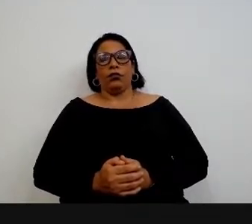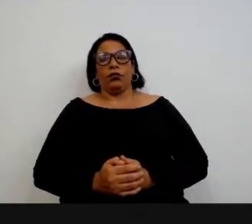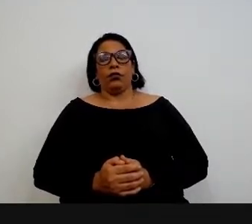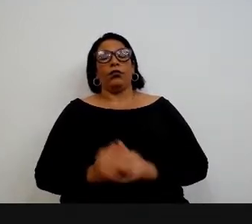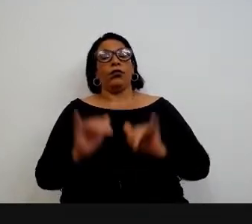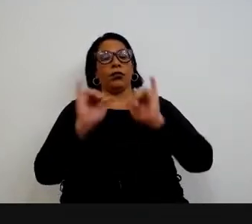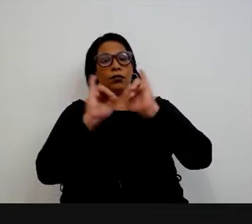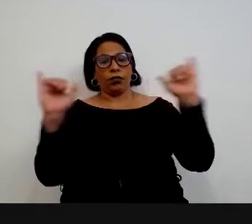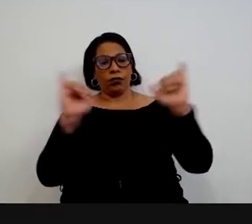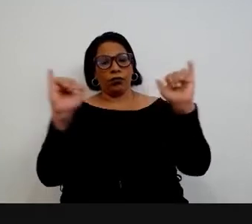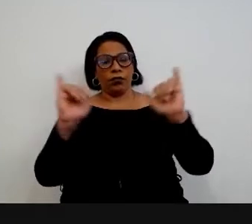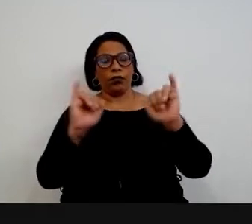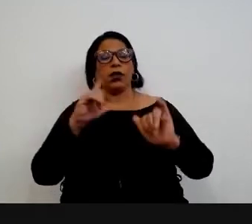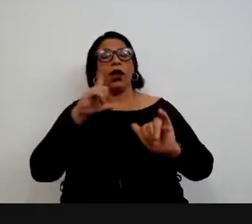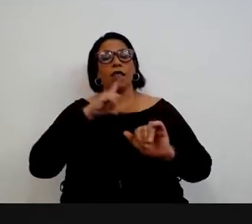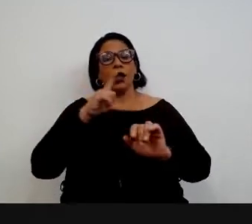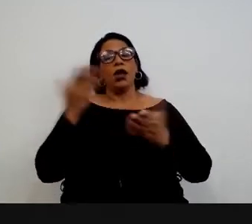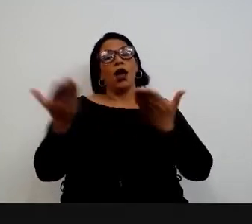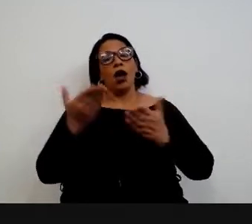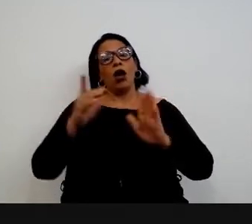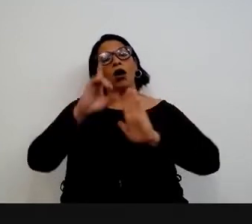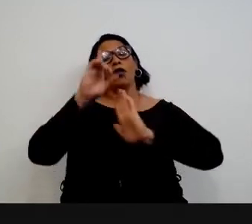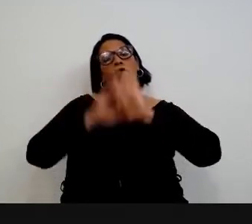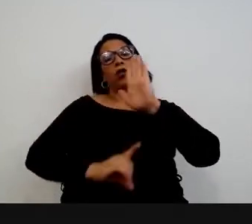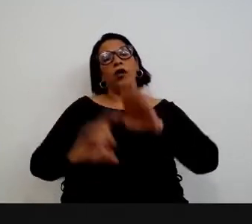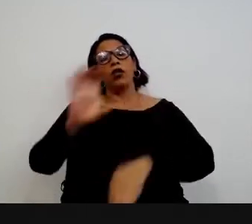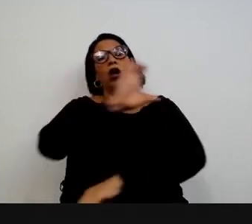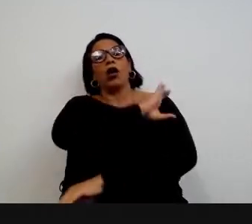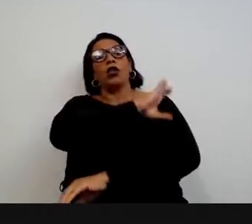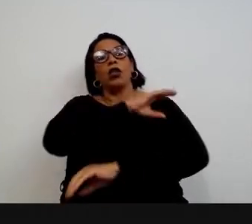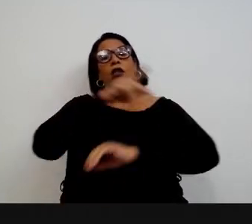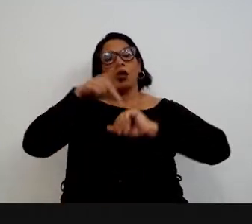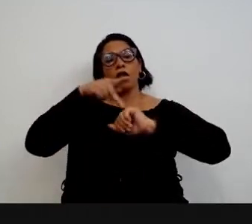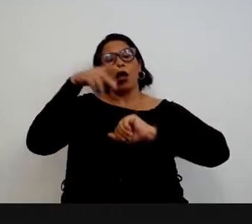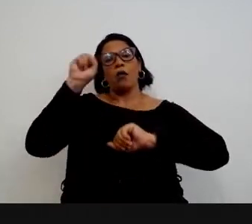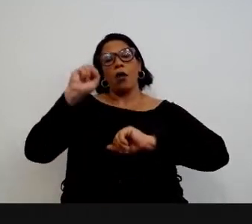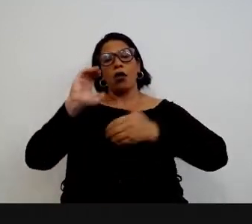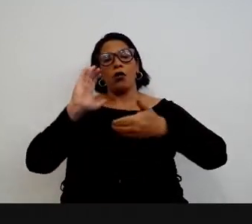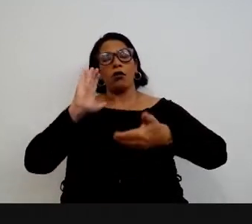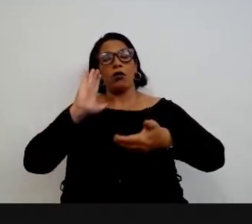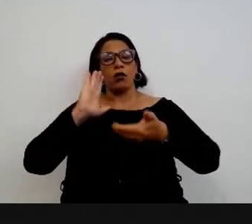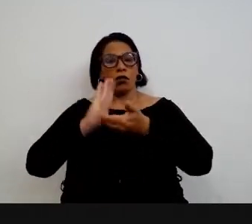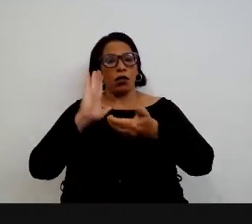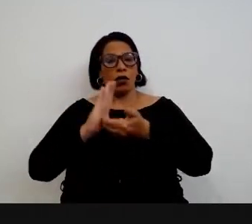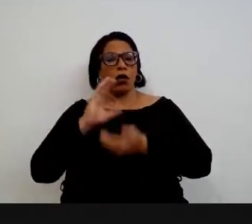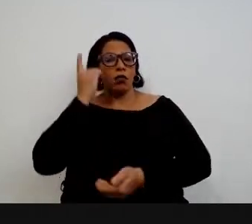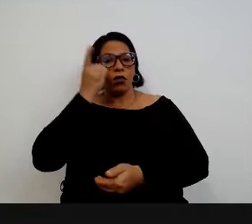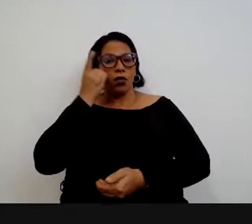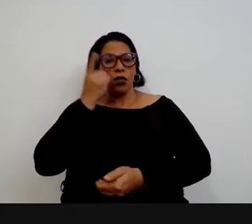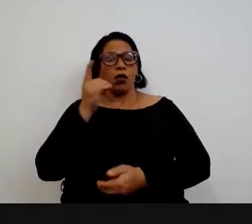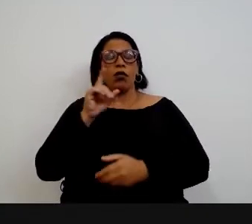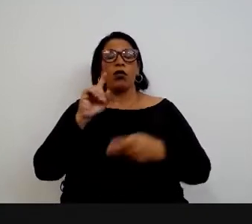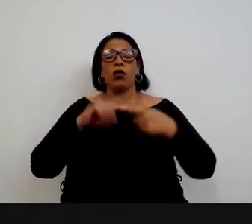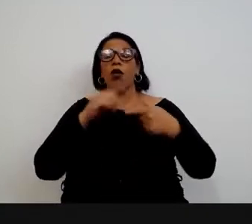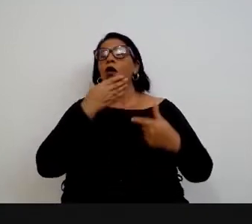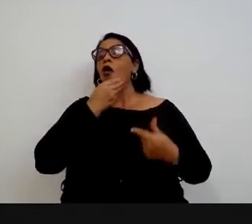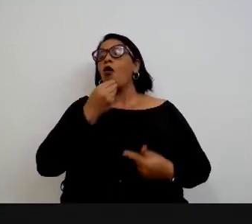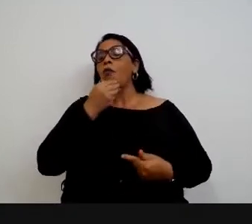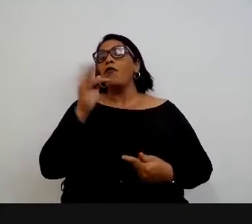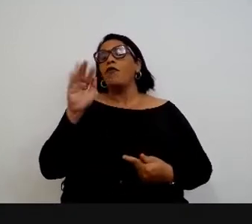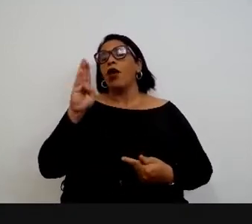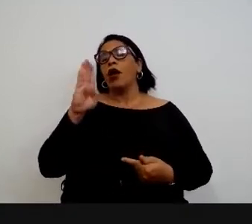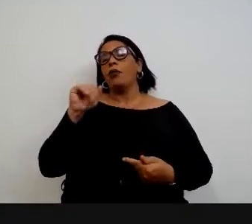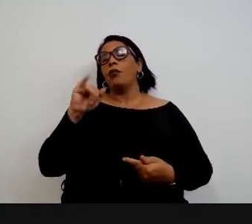Para iniciar a mesa, tem a palavra o Diretor da Coordenação de Pós-Graduação da Câmara dos Deputados, o Sr. Fabiano Peruso